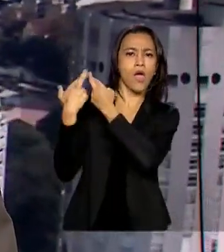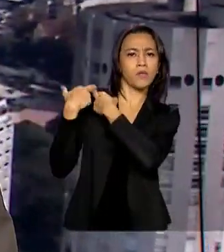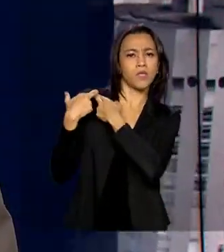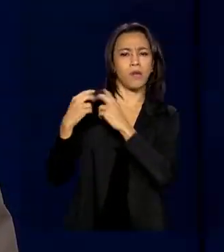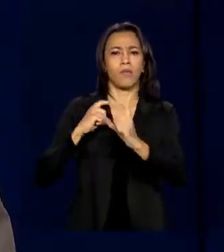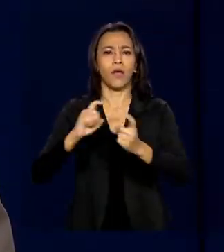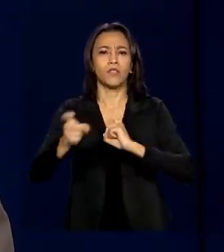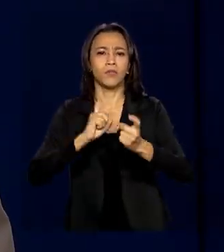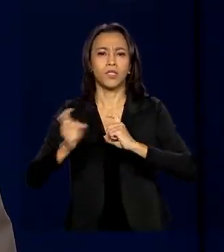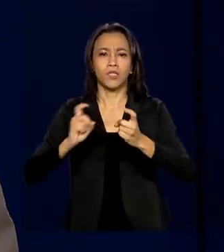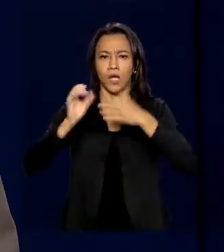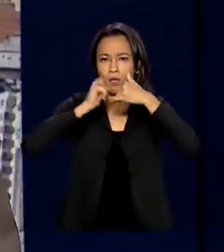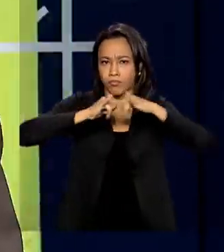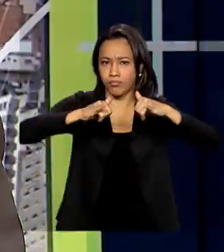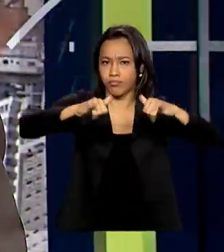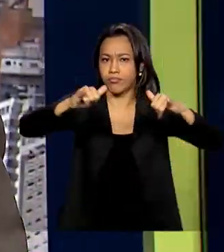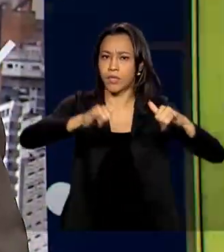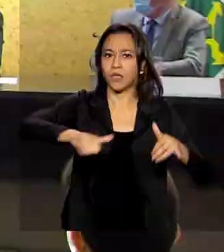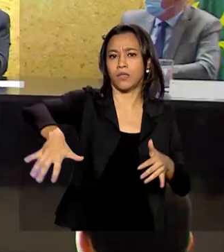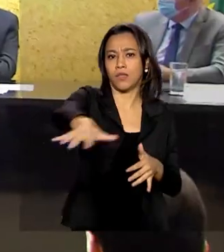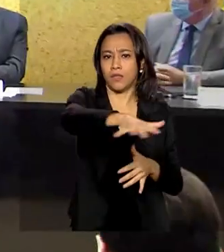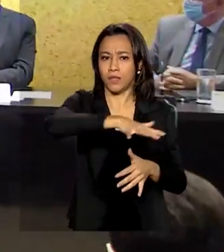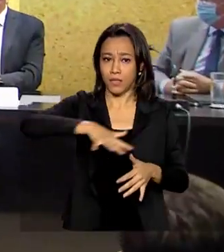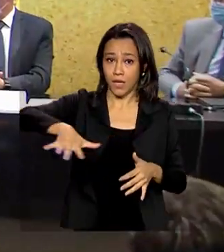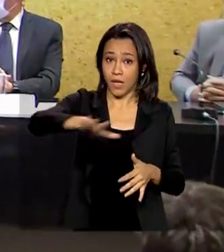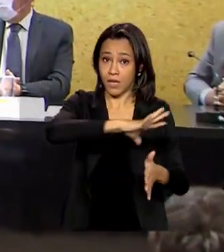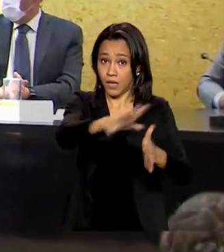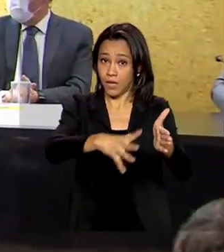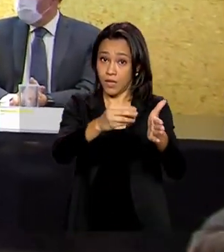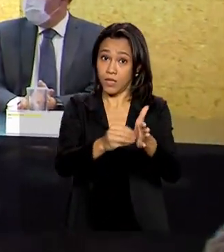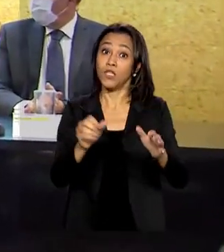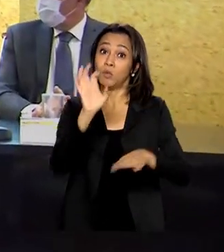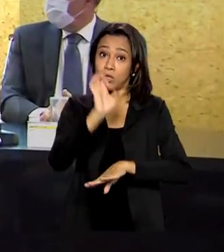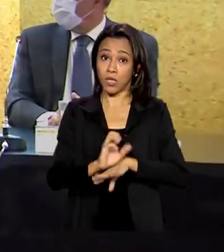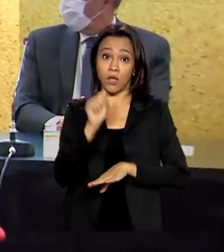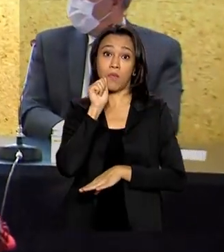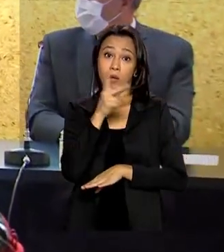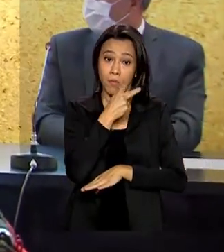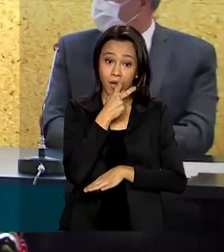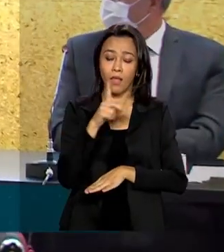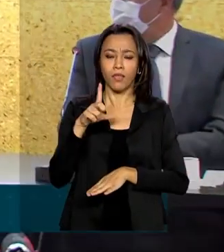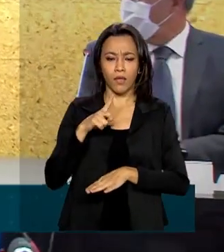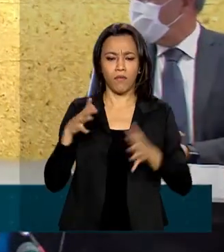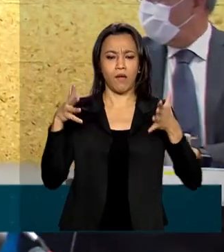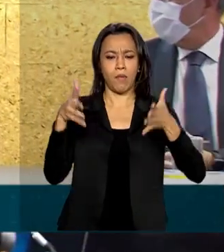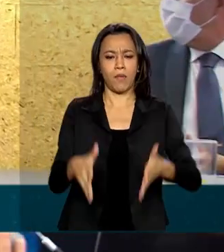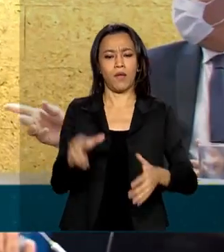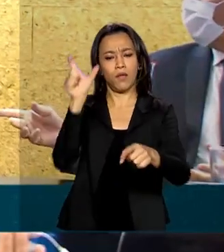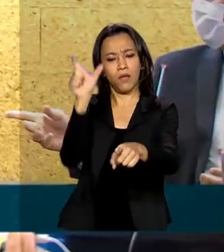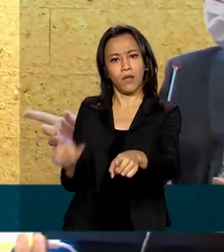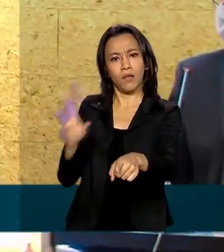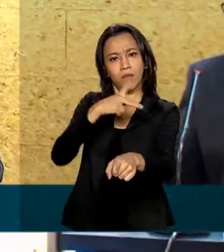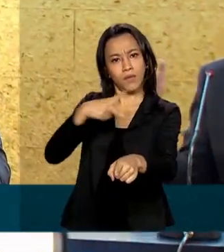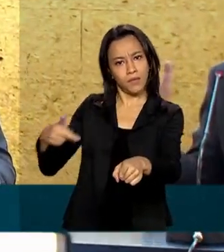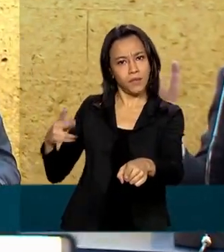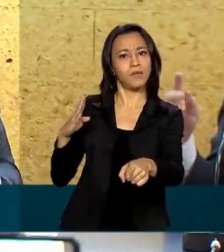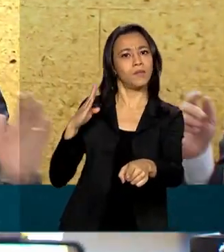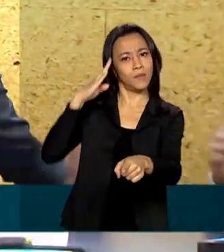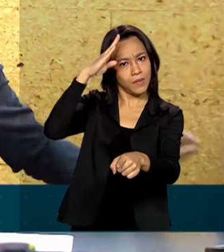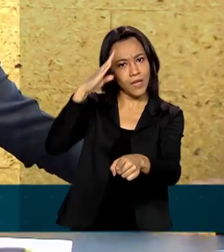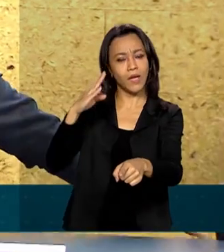Amazônia no estado do Amapá. A cerimônia no Ministério de Minas e Energia contou com a participação do presidente Jair Bolsonaro.